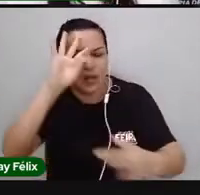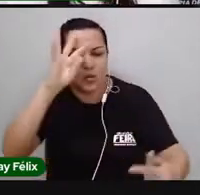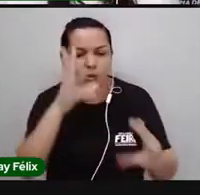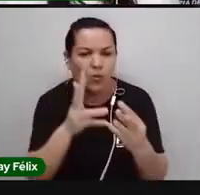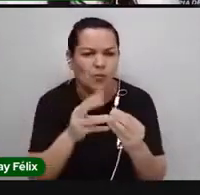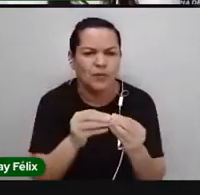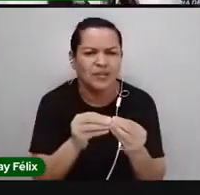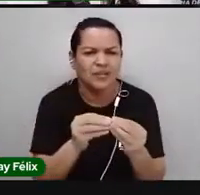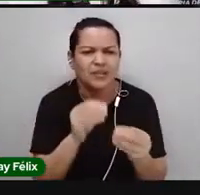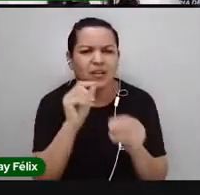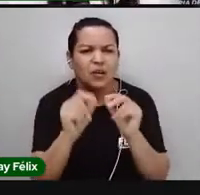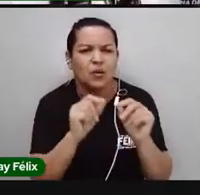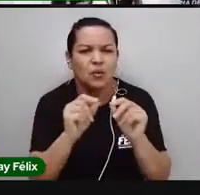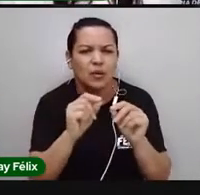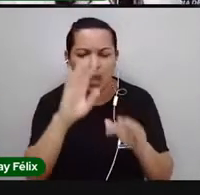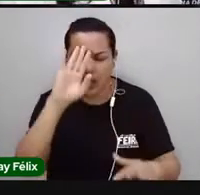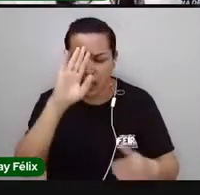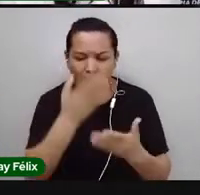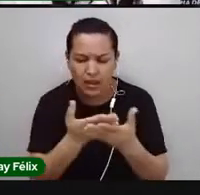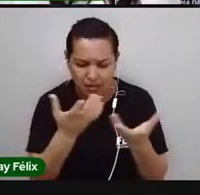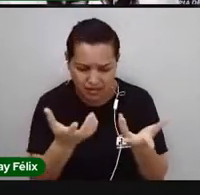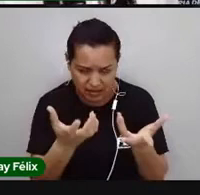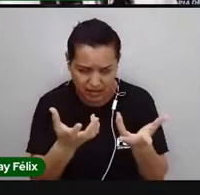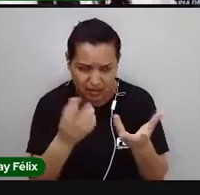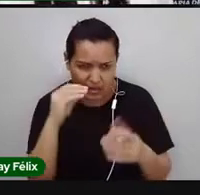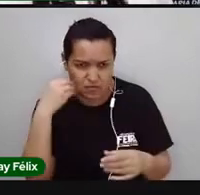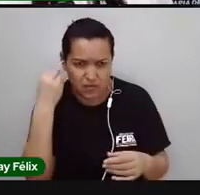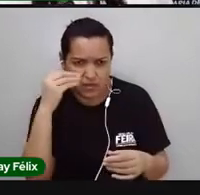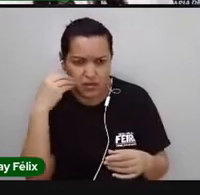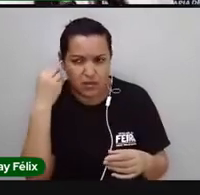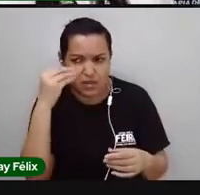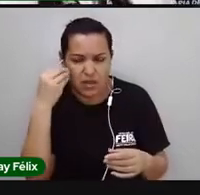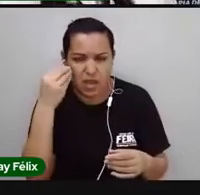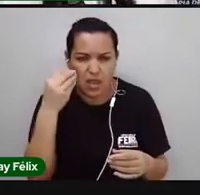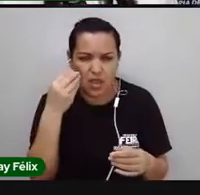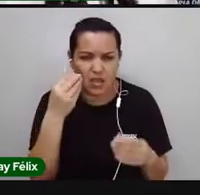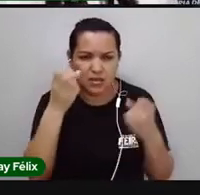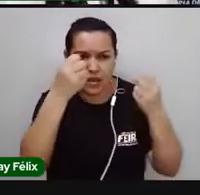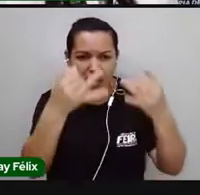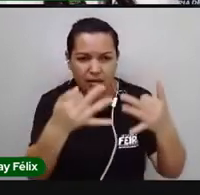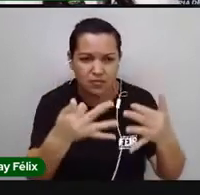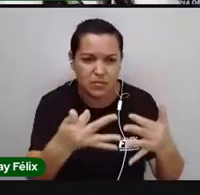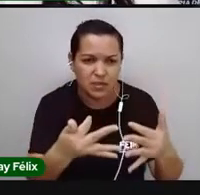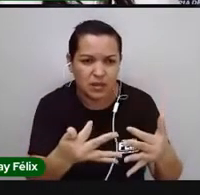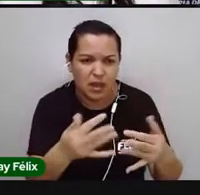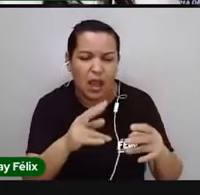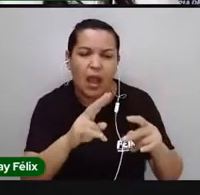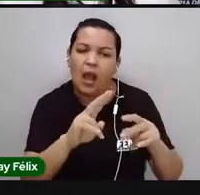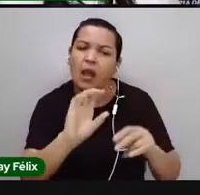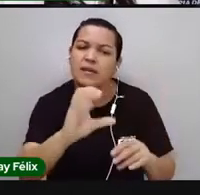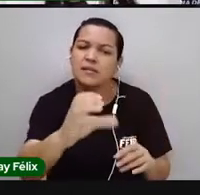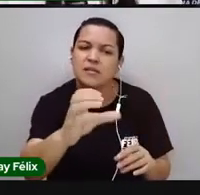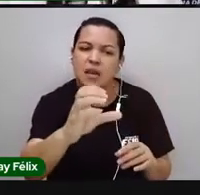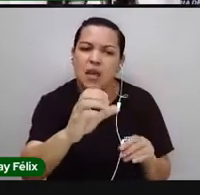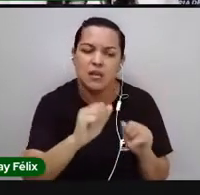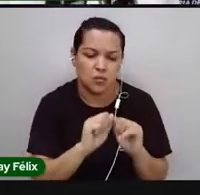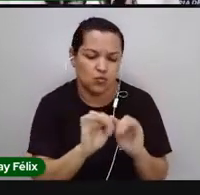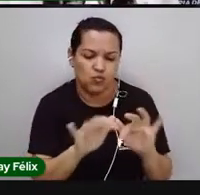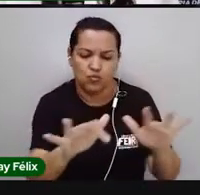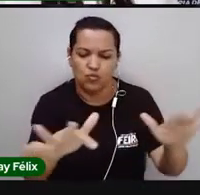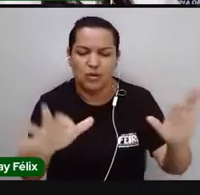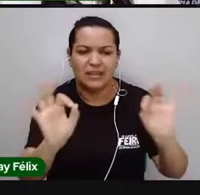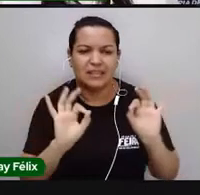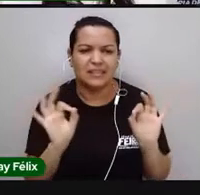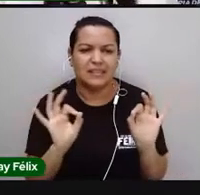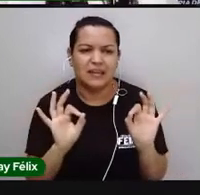materializar. Tanto quanto a experiência quer se abstrair, a ciência não avança, a ciência